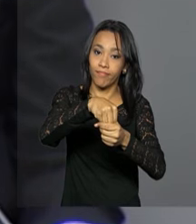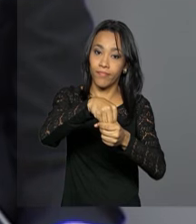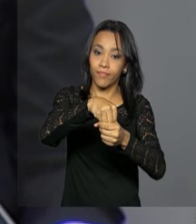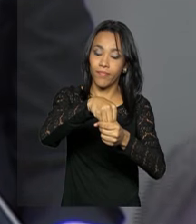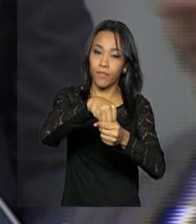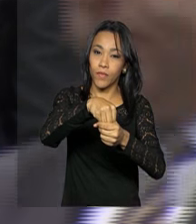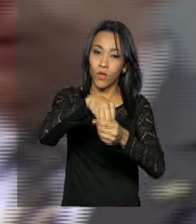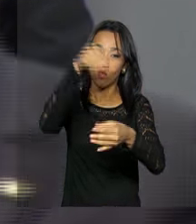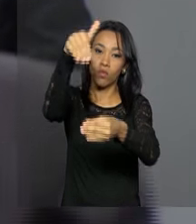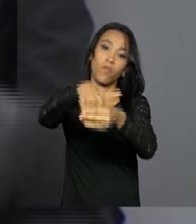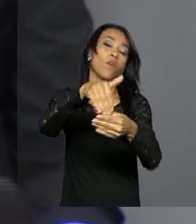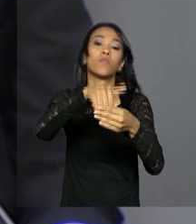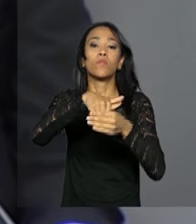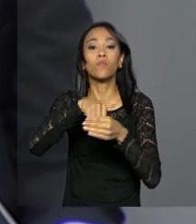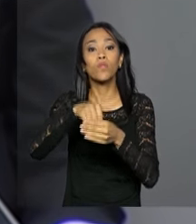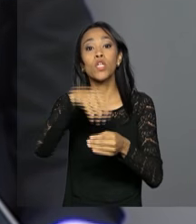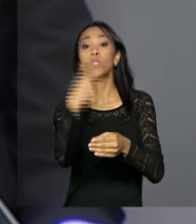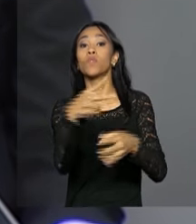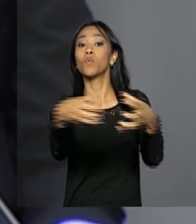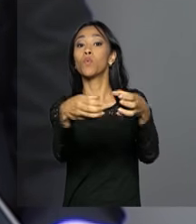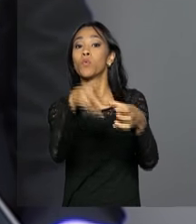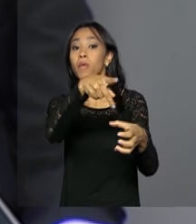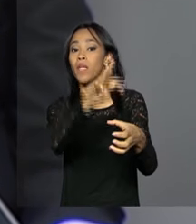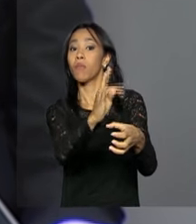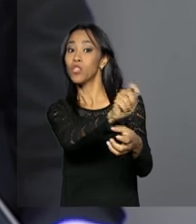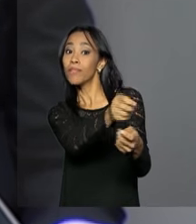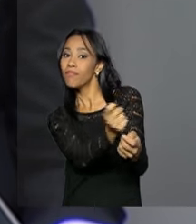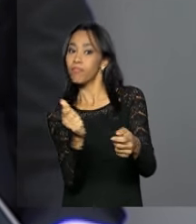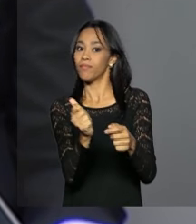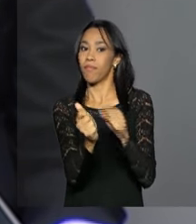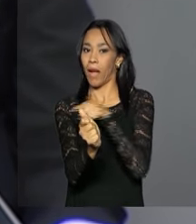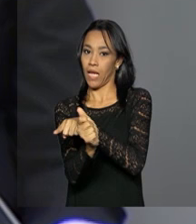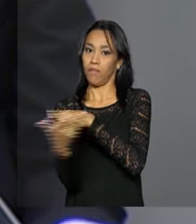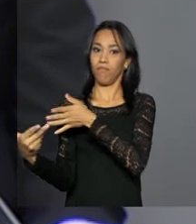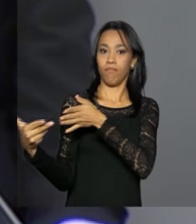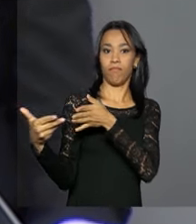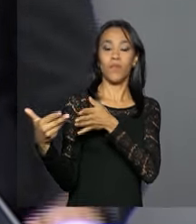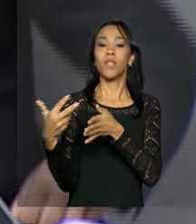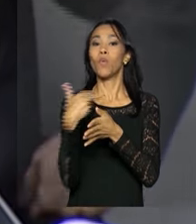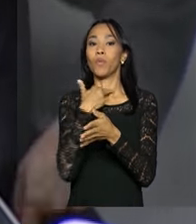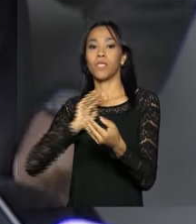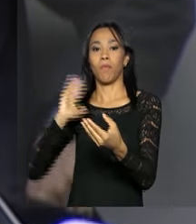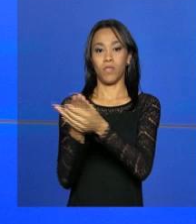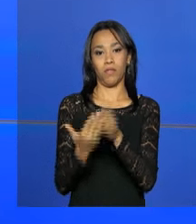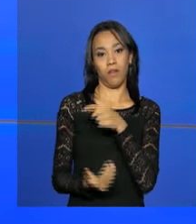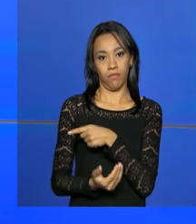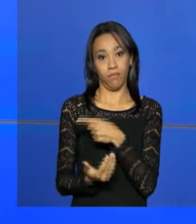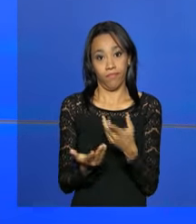os votos que o seu partido poderia lhe dar para que ele não pudesse ser processado naquele momento.